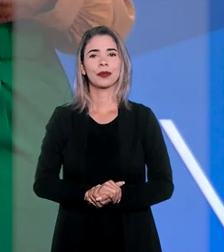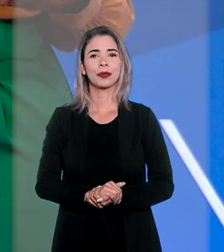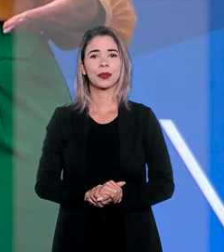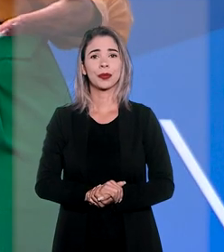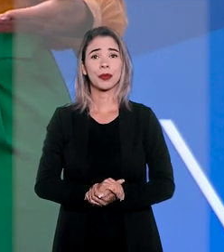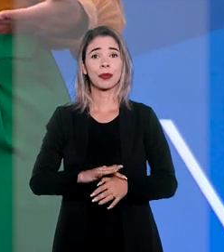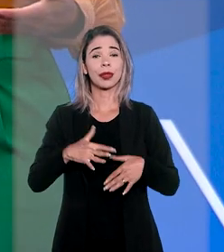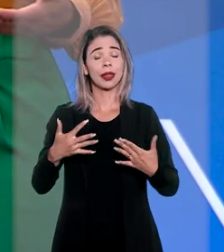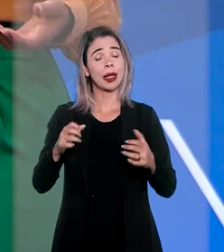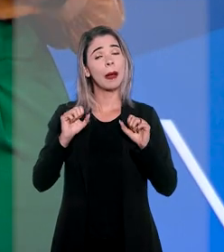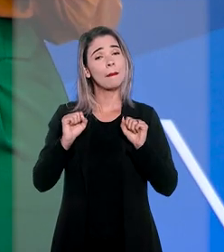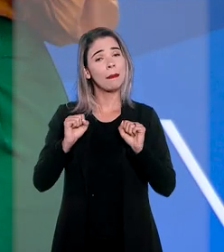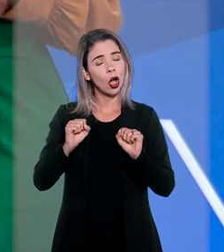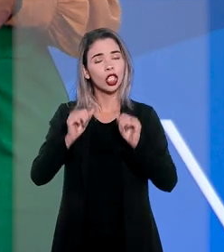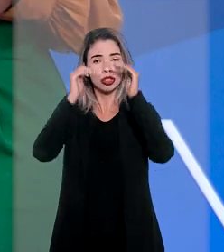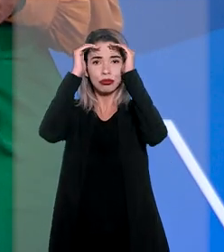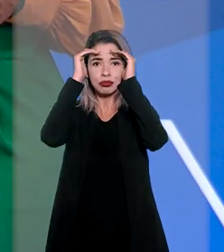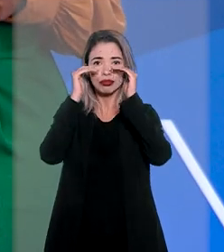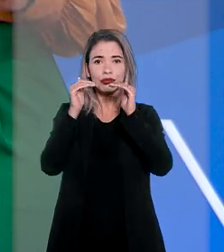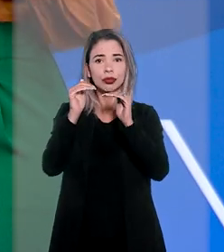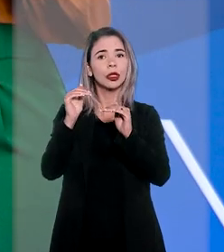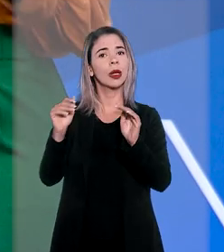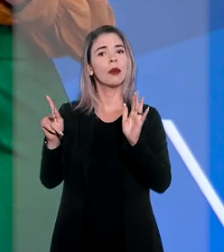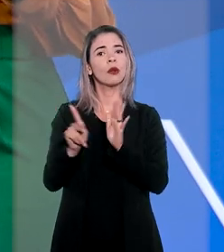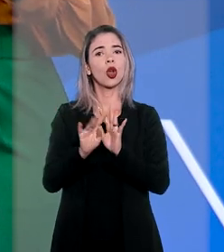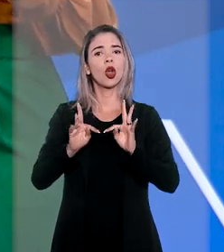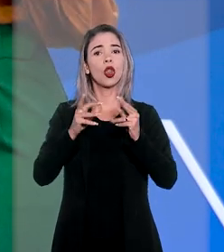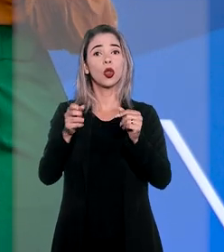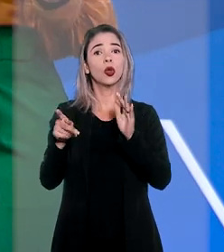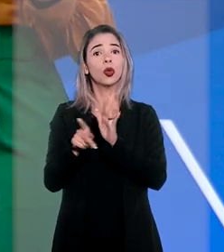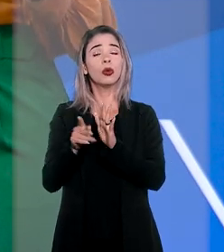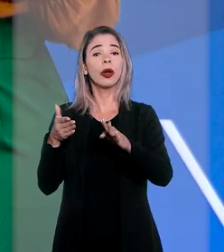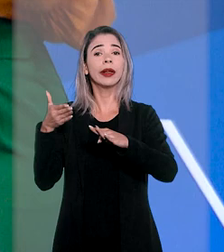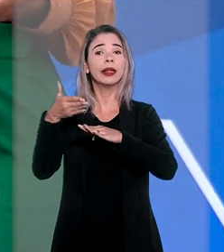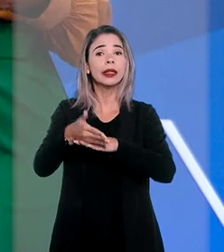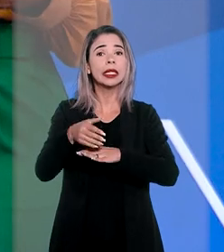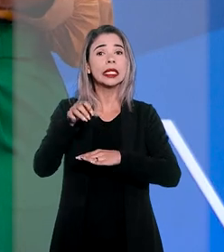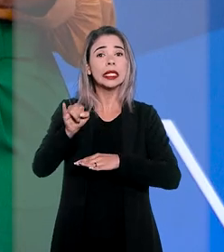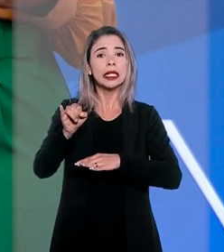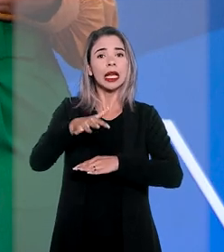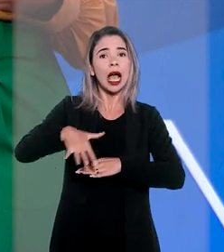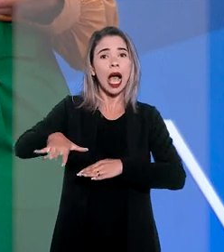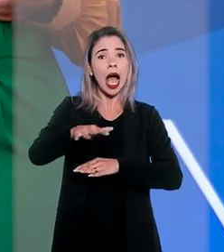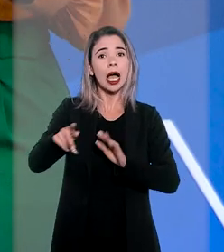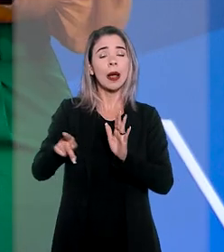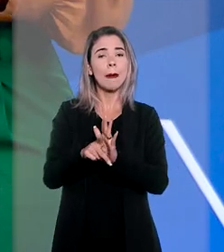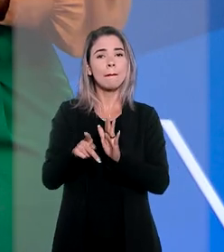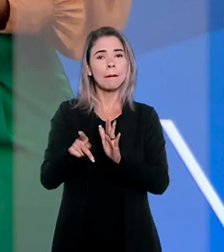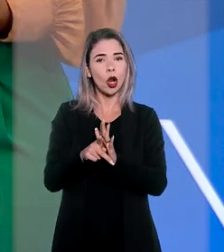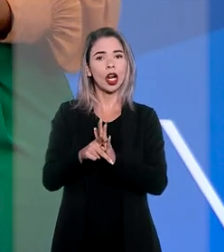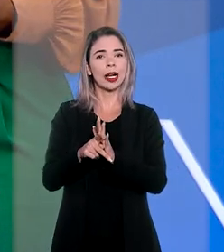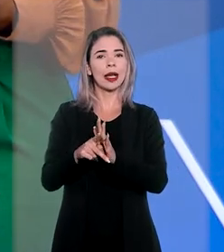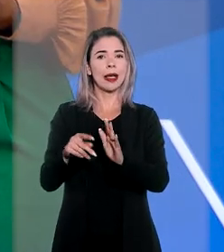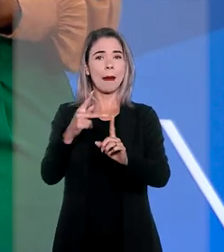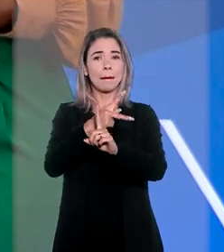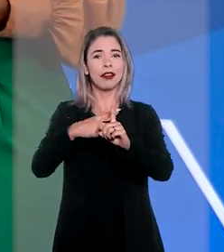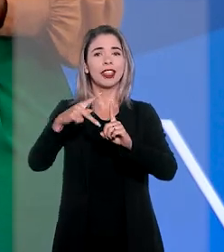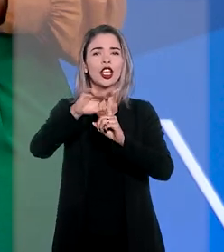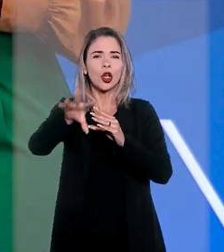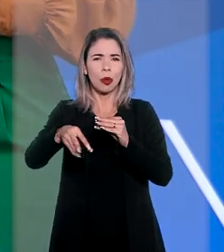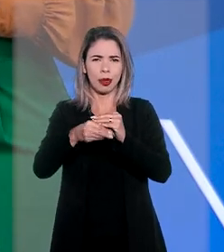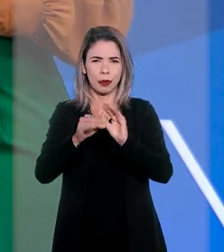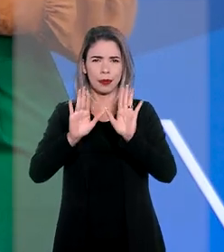É cabível a suspensão do cumprimento de sentença em caso de intervenção em entidade de previdência complementar.